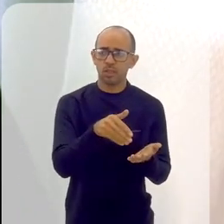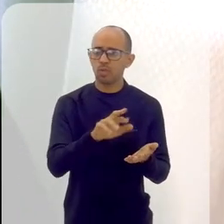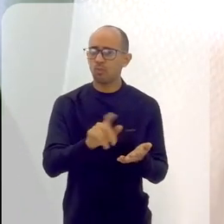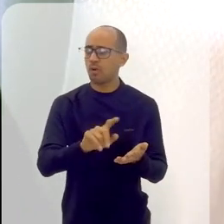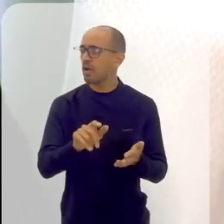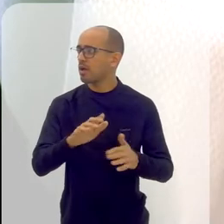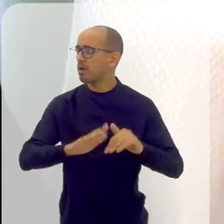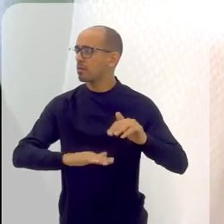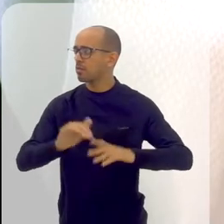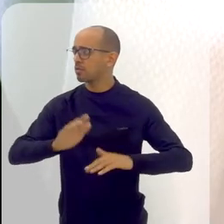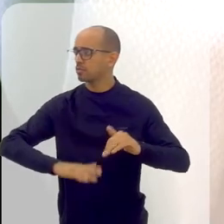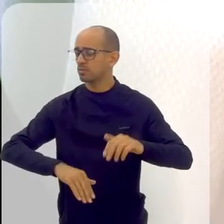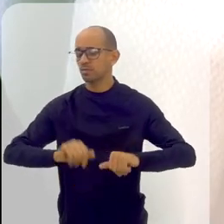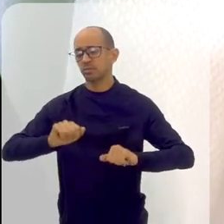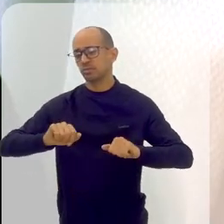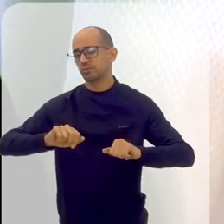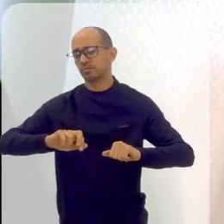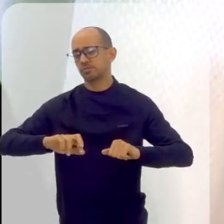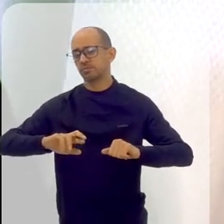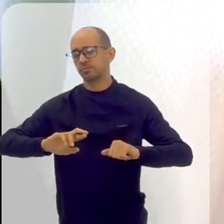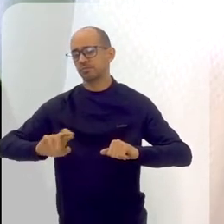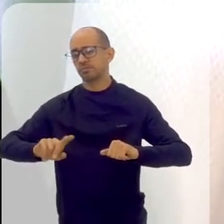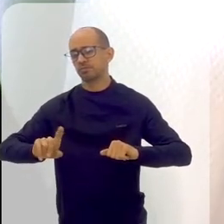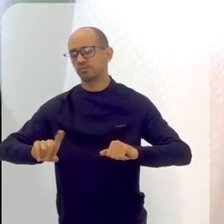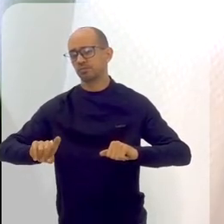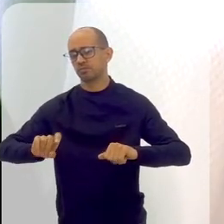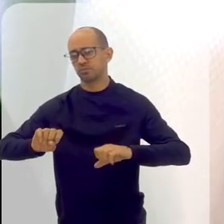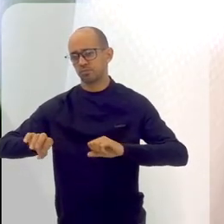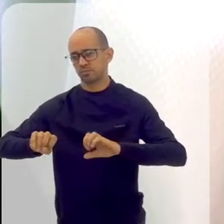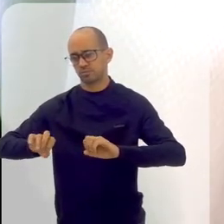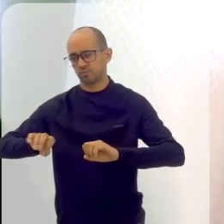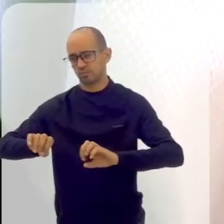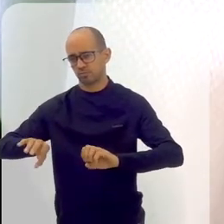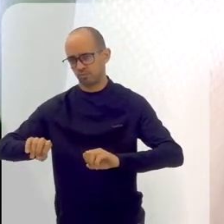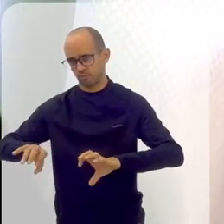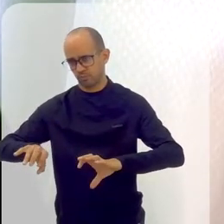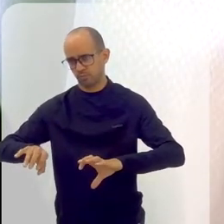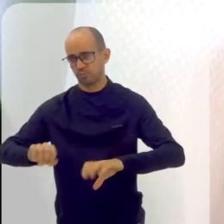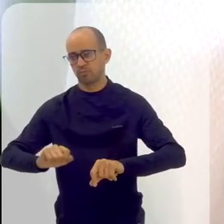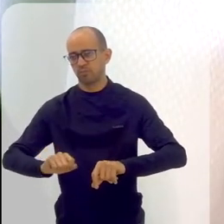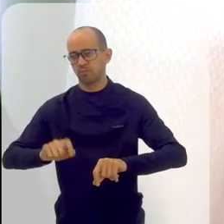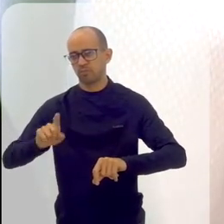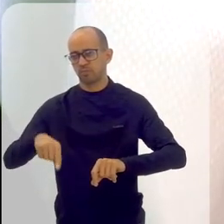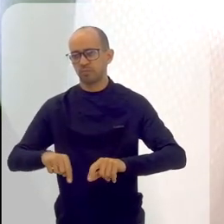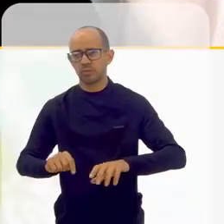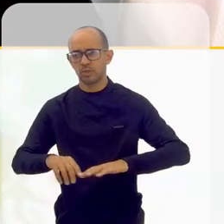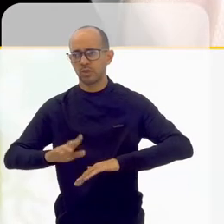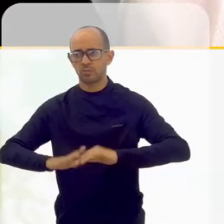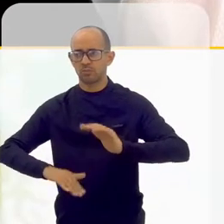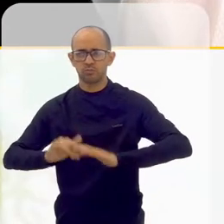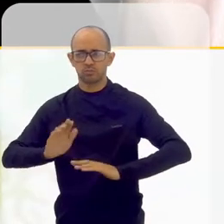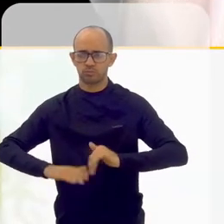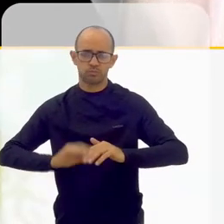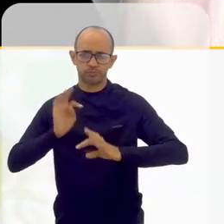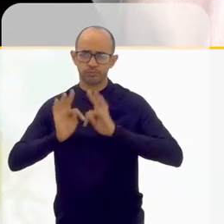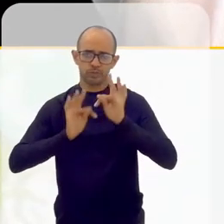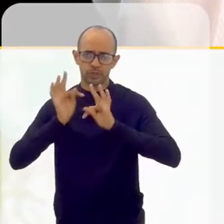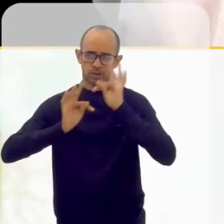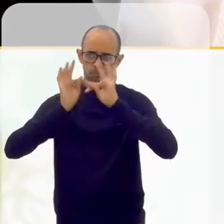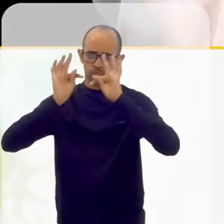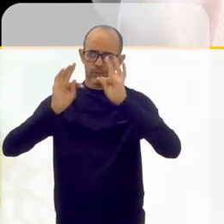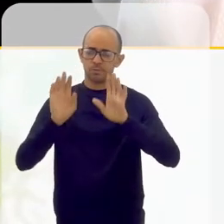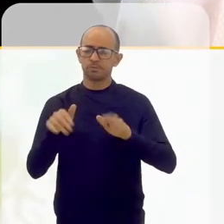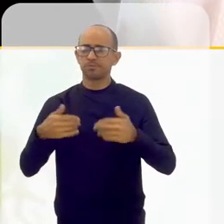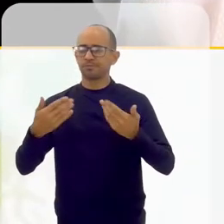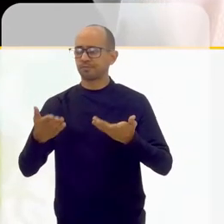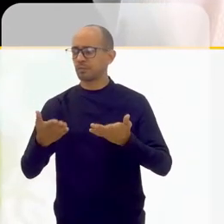Ela não tá na função da profissionalização, ou tá na função da educação, entender o que é teatro. ela tá na função da terapia,